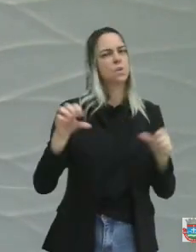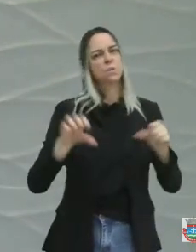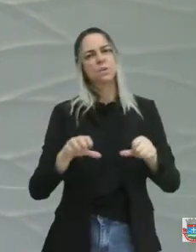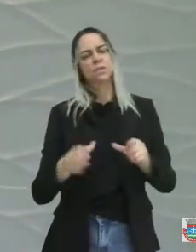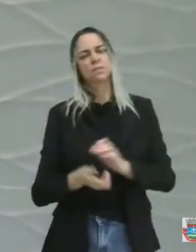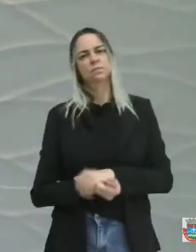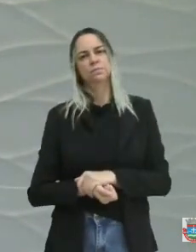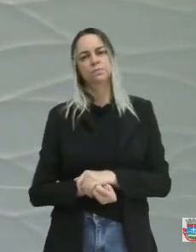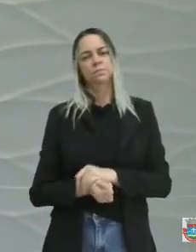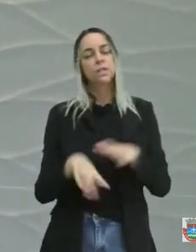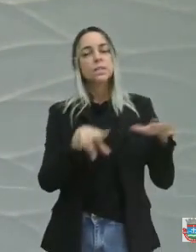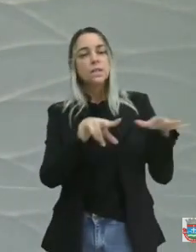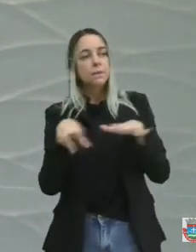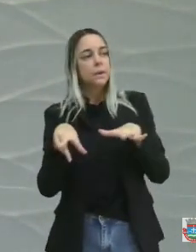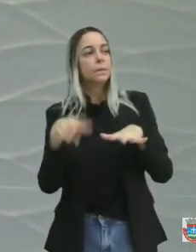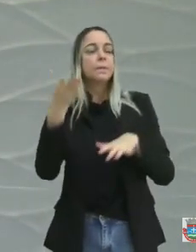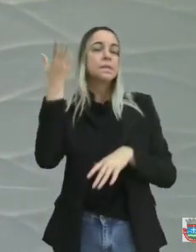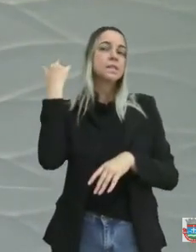Semana passada,